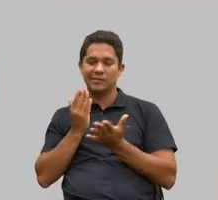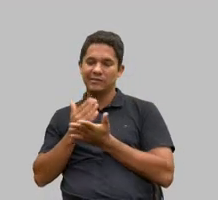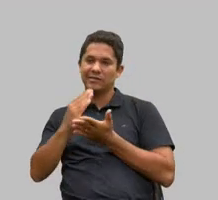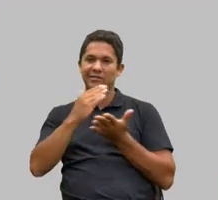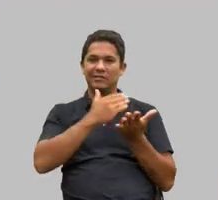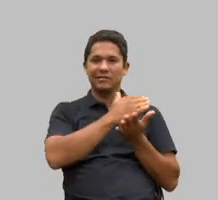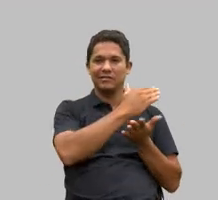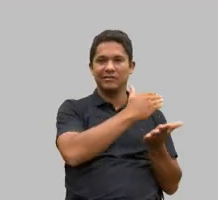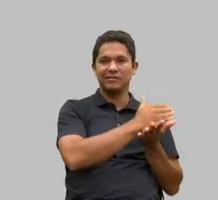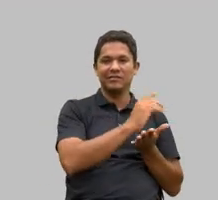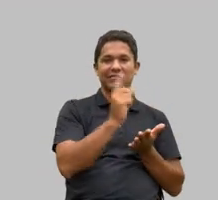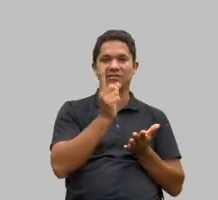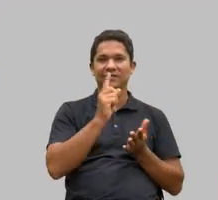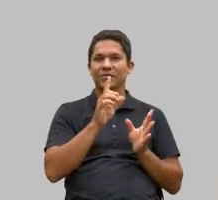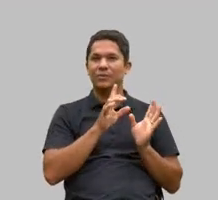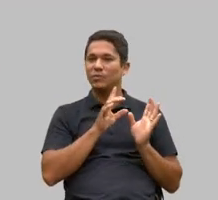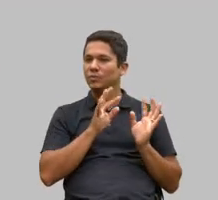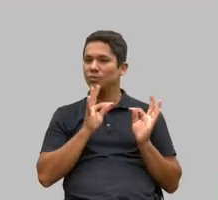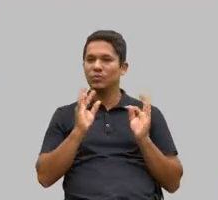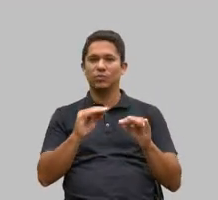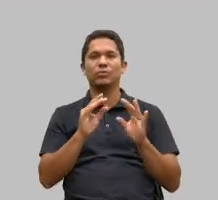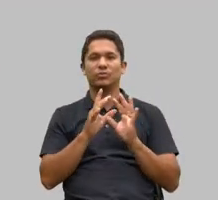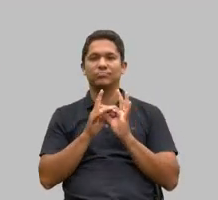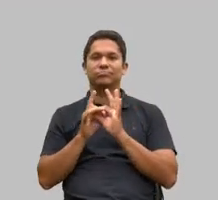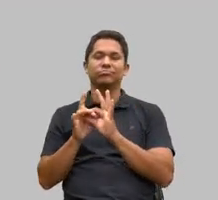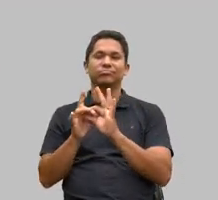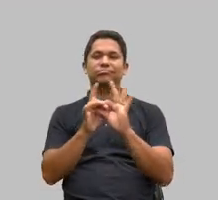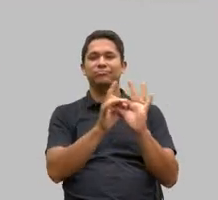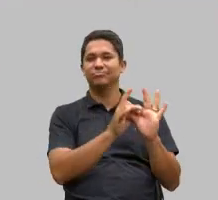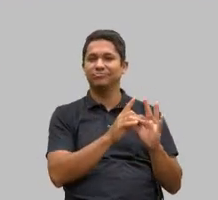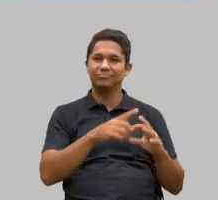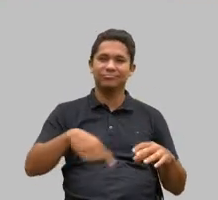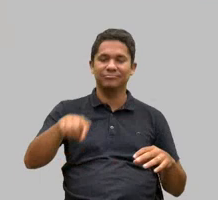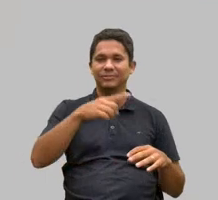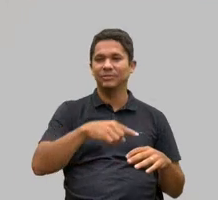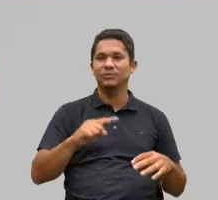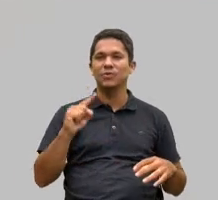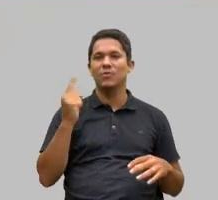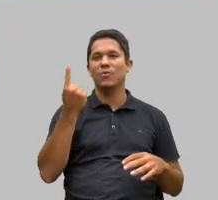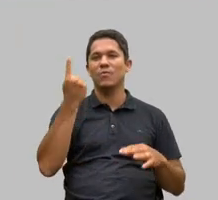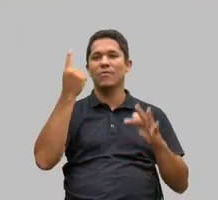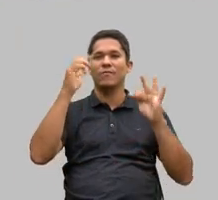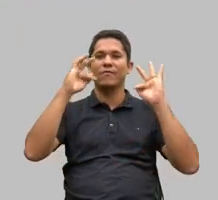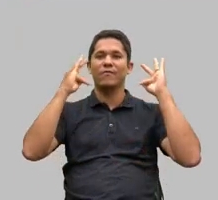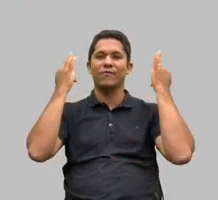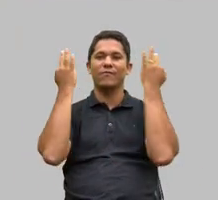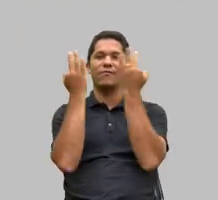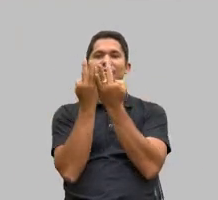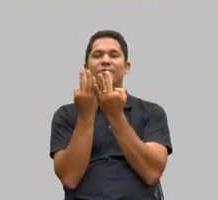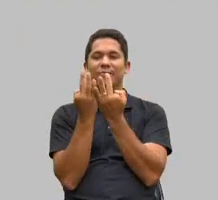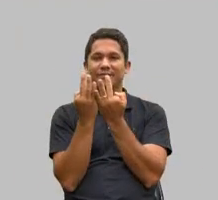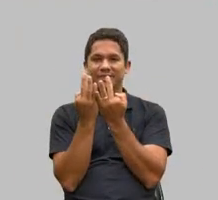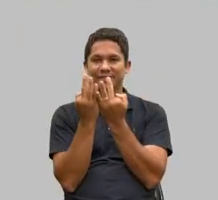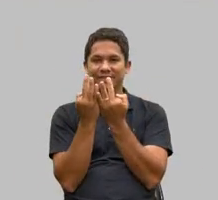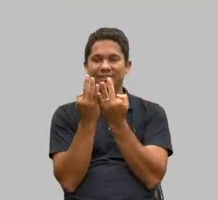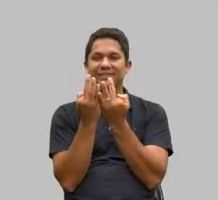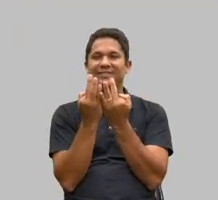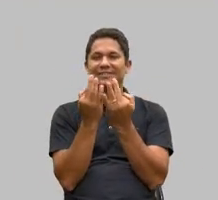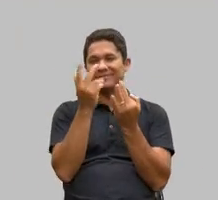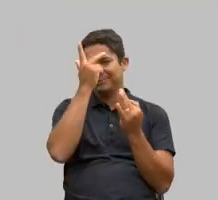todo mundo de mãos dadas somos uma família a família da pessoa com deficiência